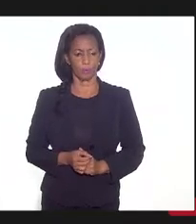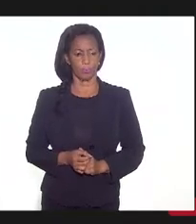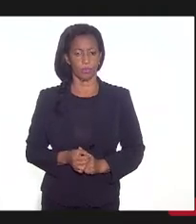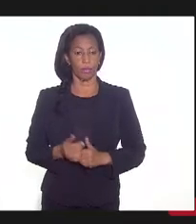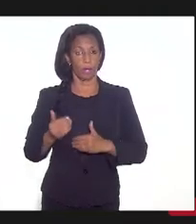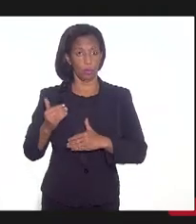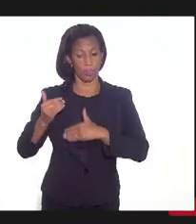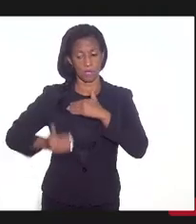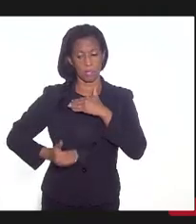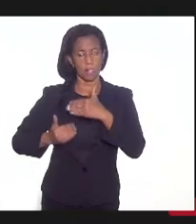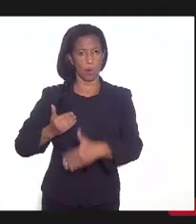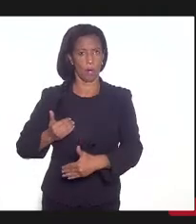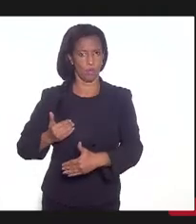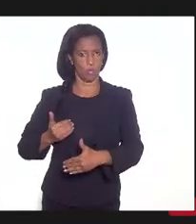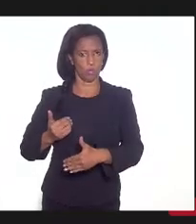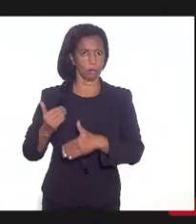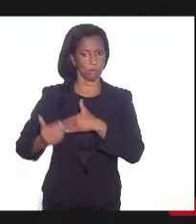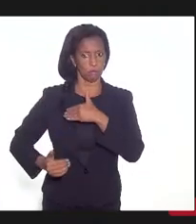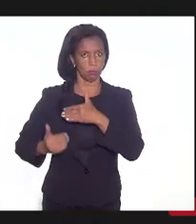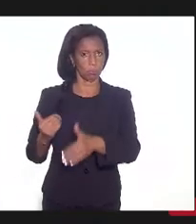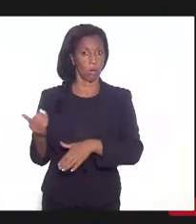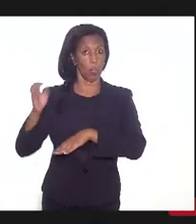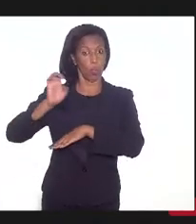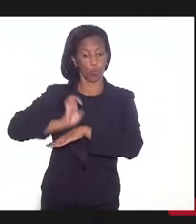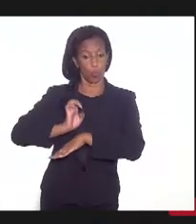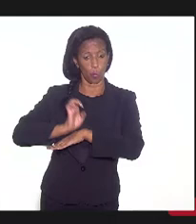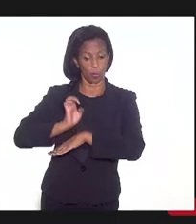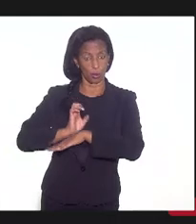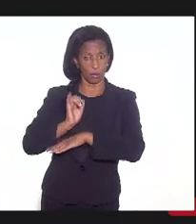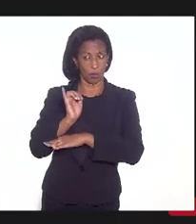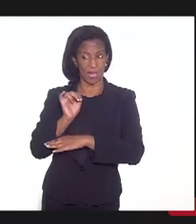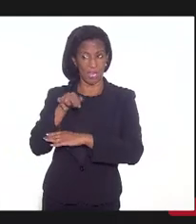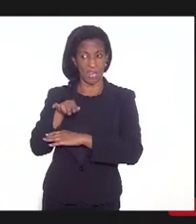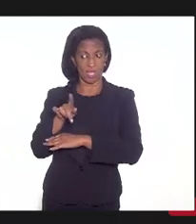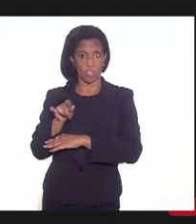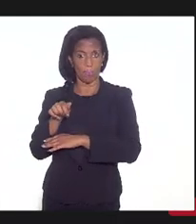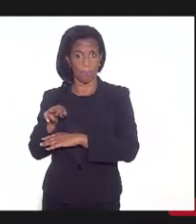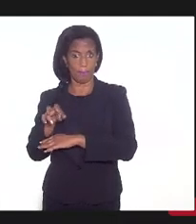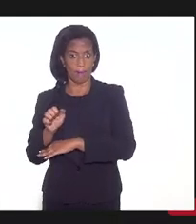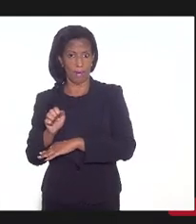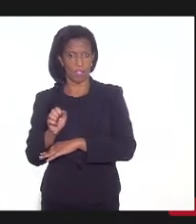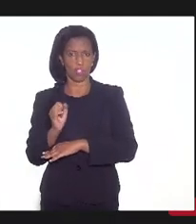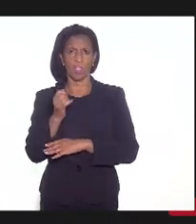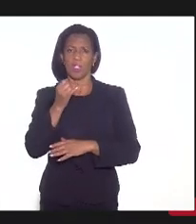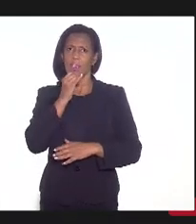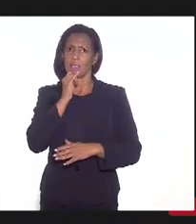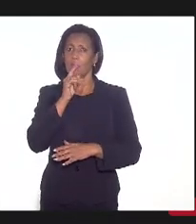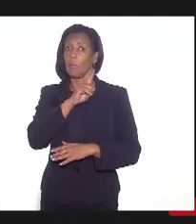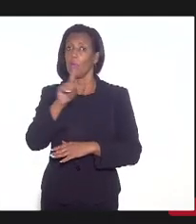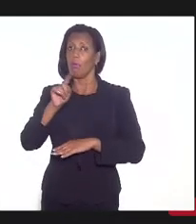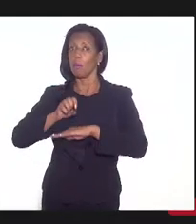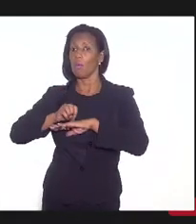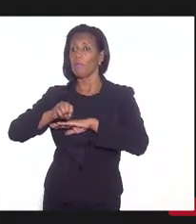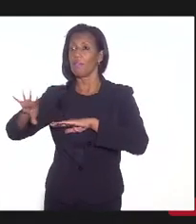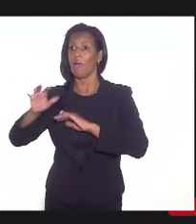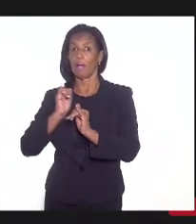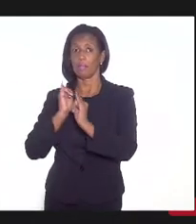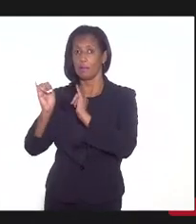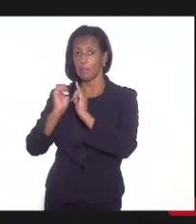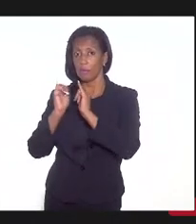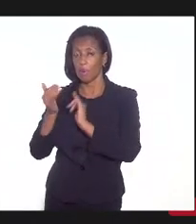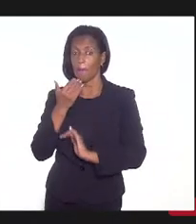consecutivos. O Estado será considerado inadimplente nas seguintes hipóteses, não enviar as informações solicitadas